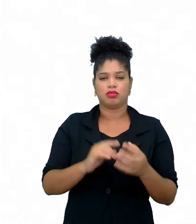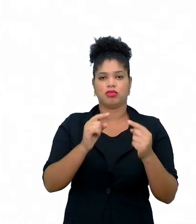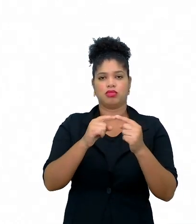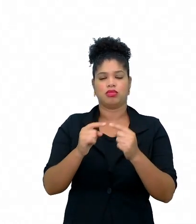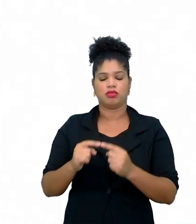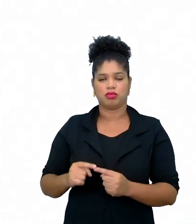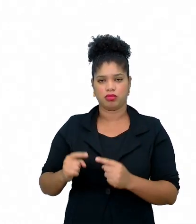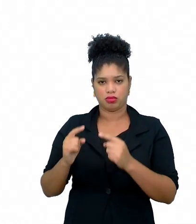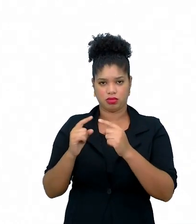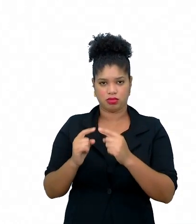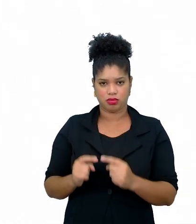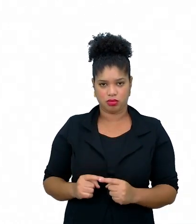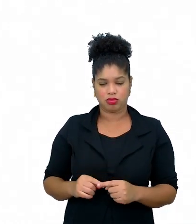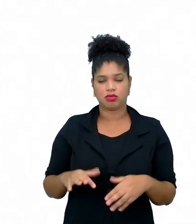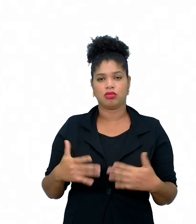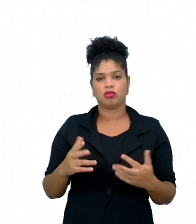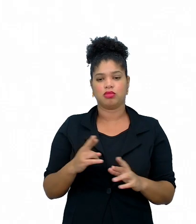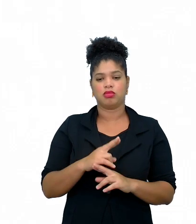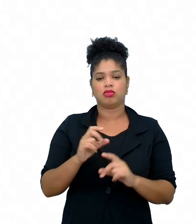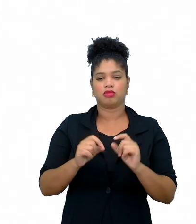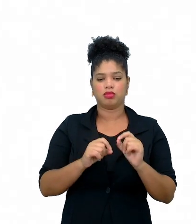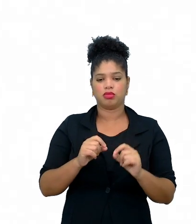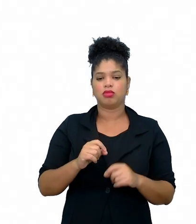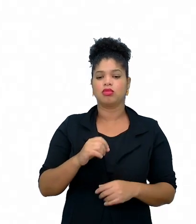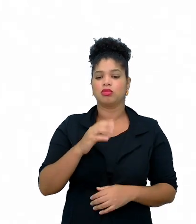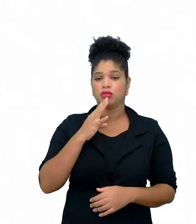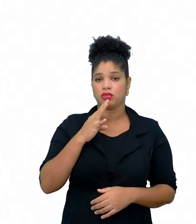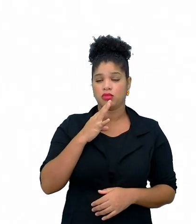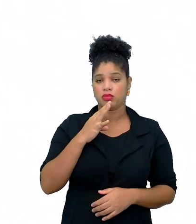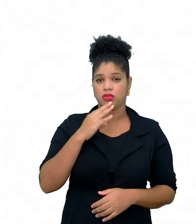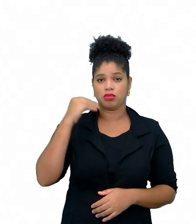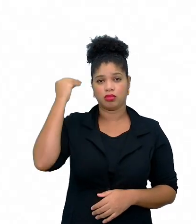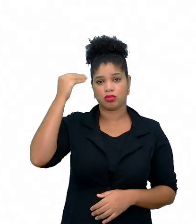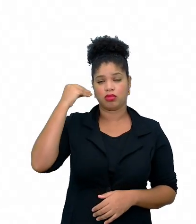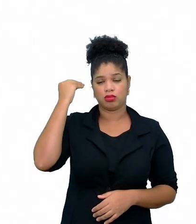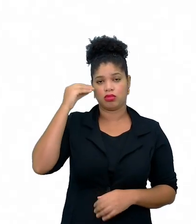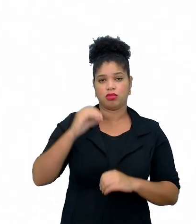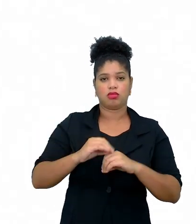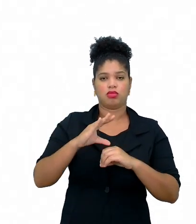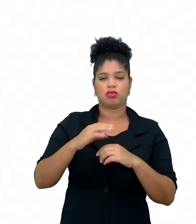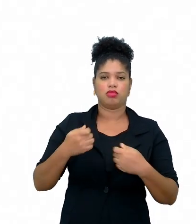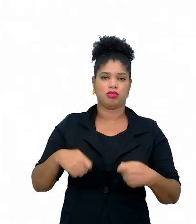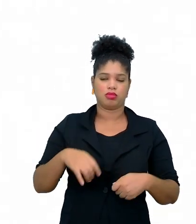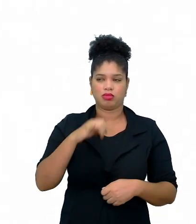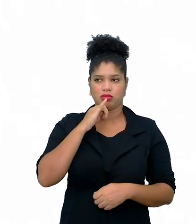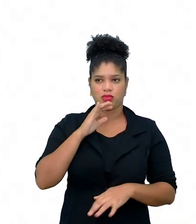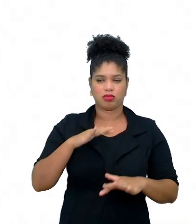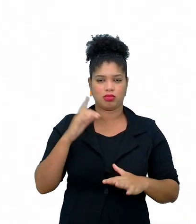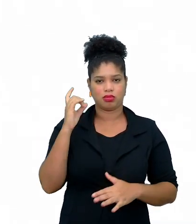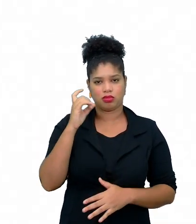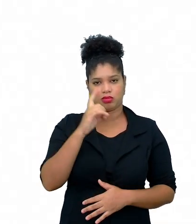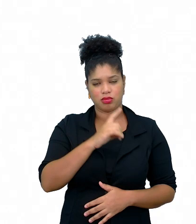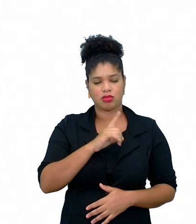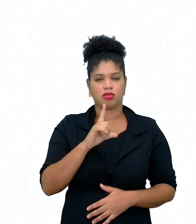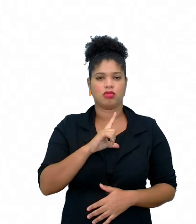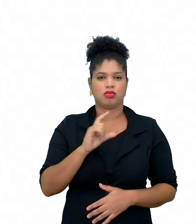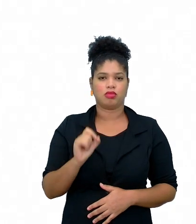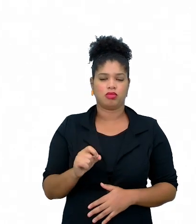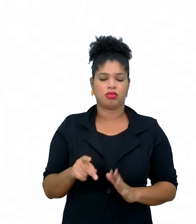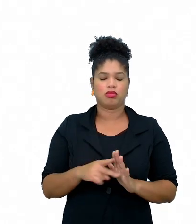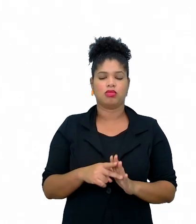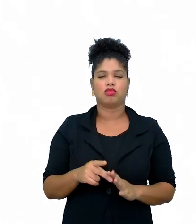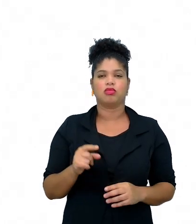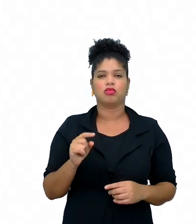personalizadas, relativas a conhecimentos cognitivos que precisam ser alcançados, então, ele tem dificuldade em